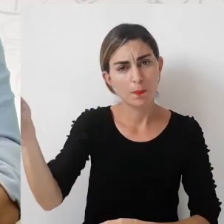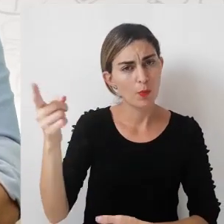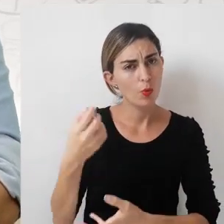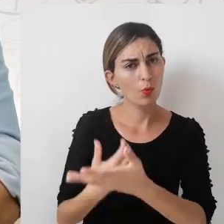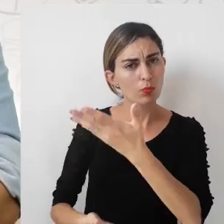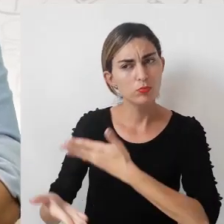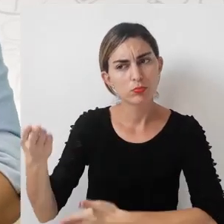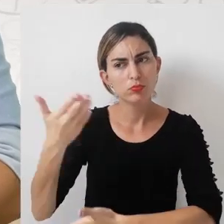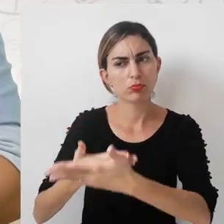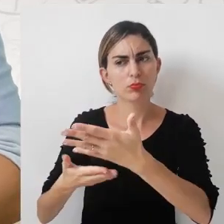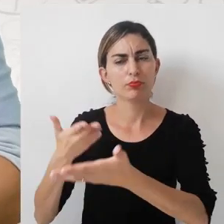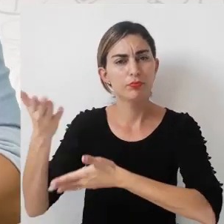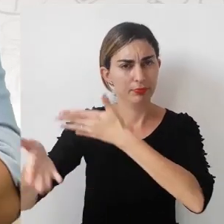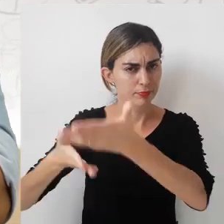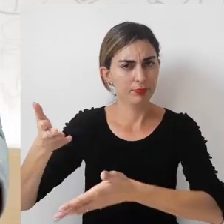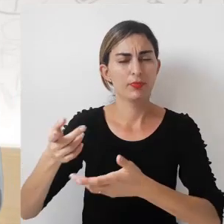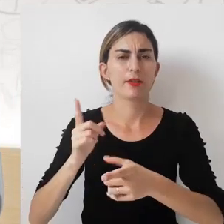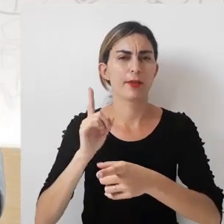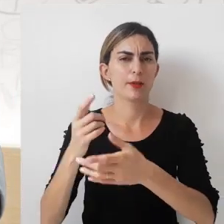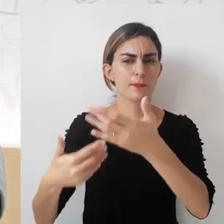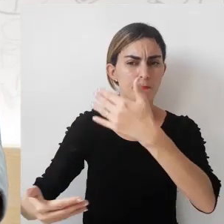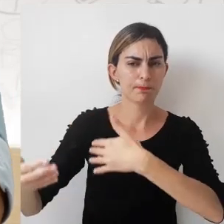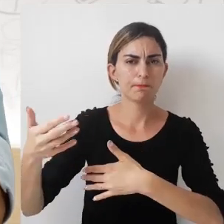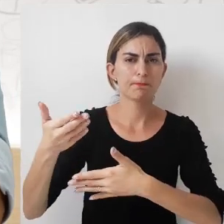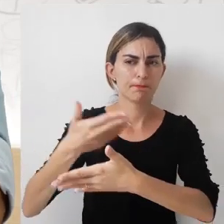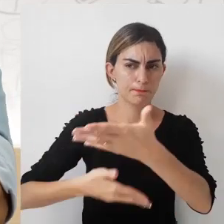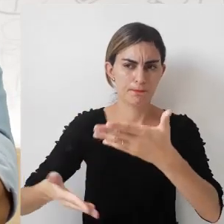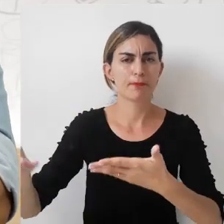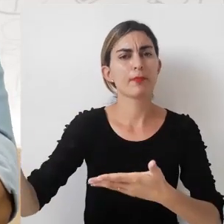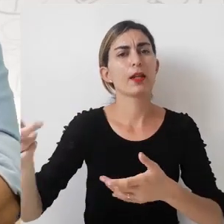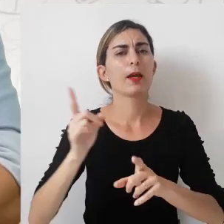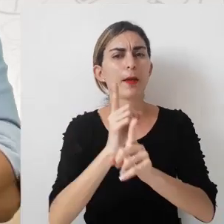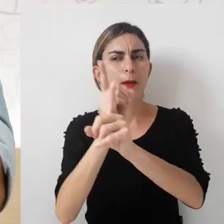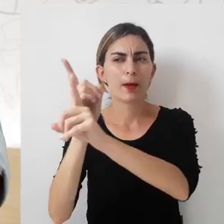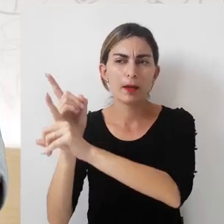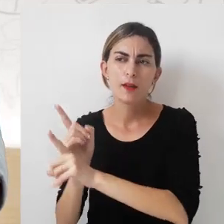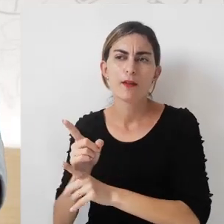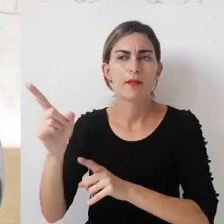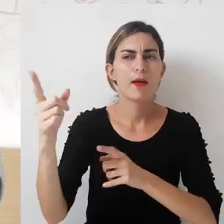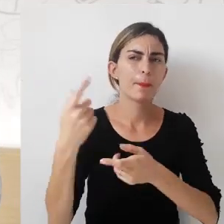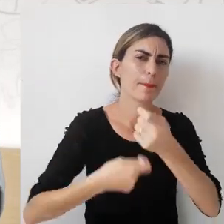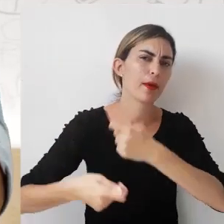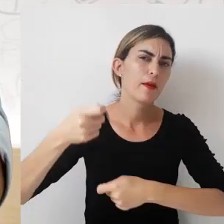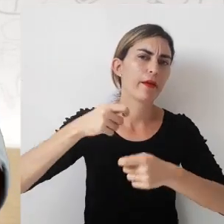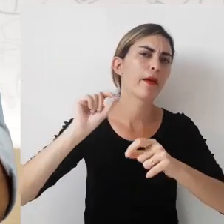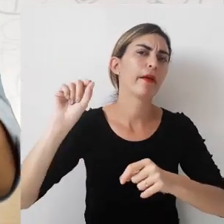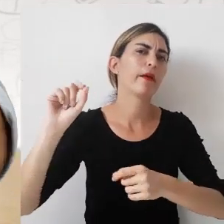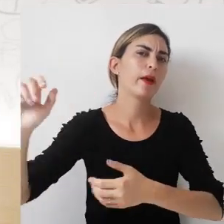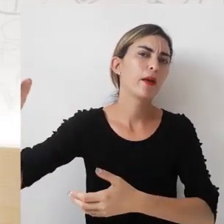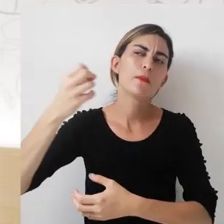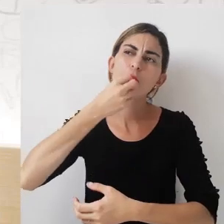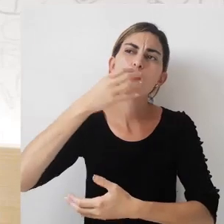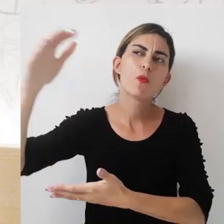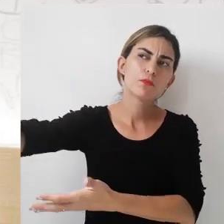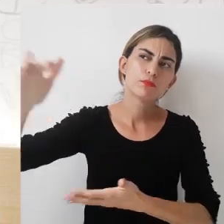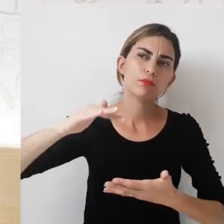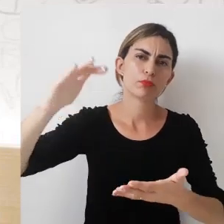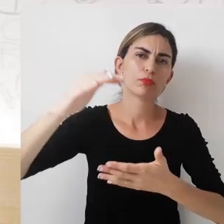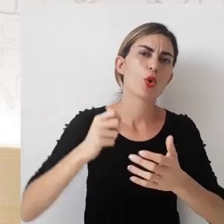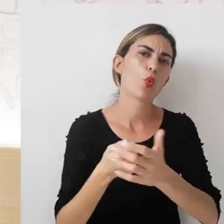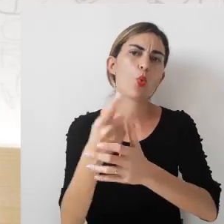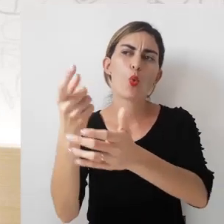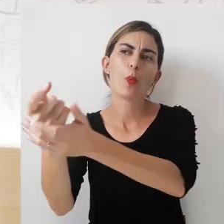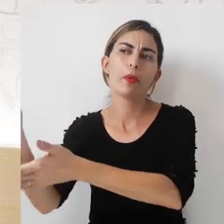relacionamento com ele. Que você identifique no mercado quem são, de fato, aqueles fornecedores ou que fornecedor